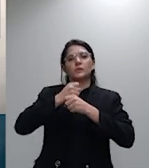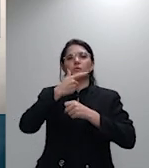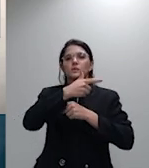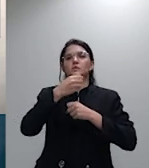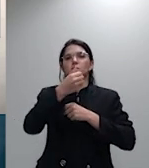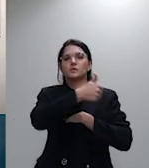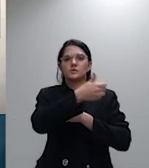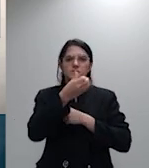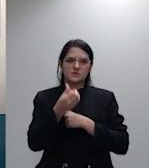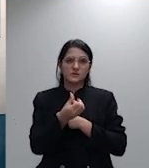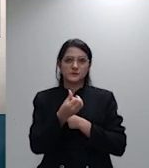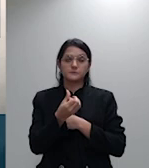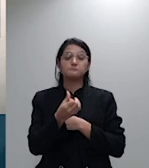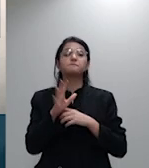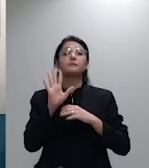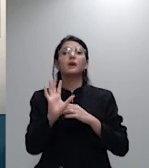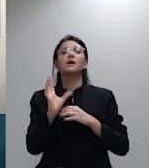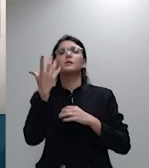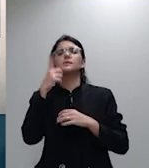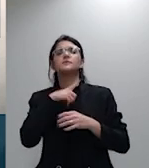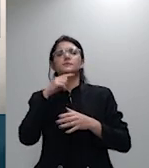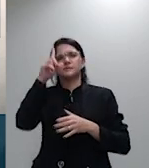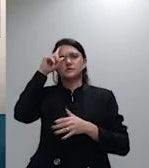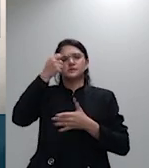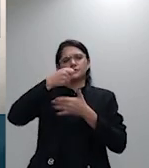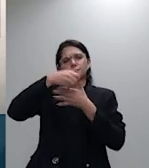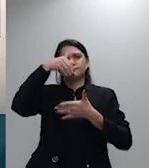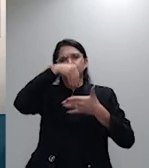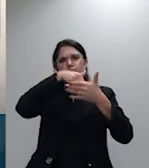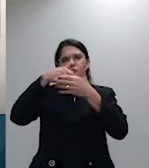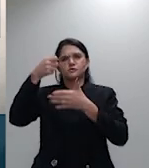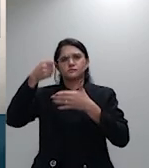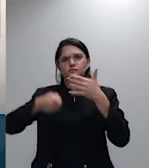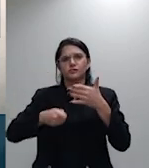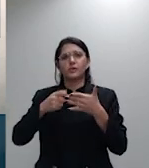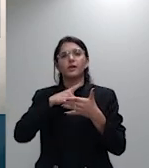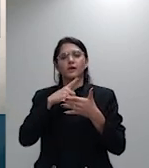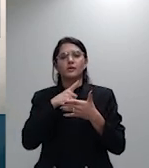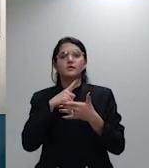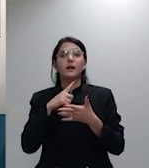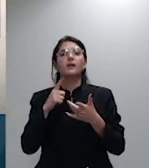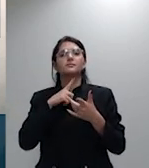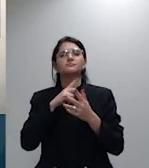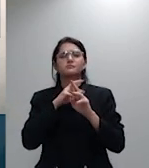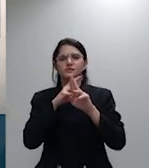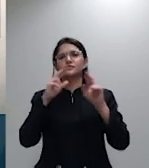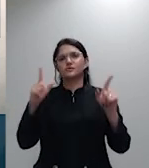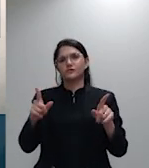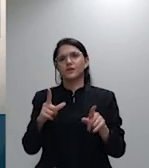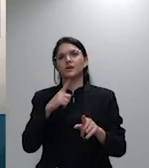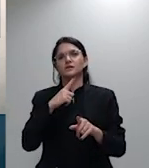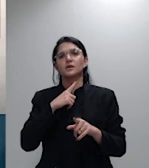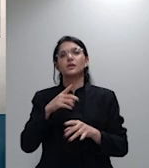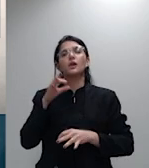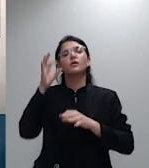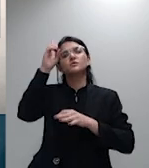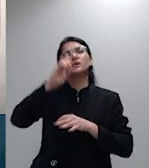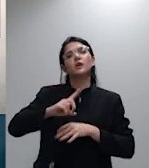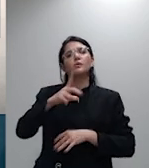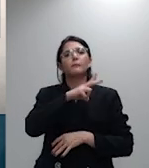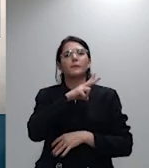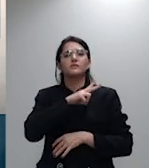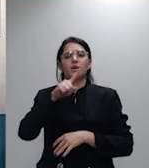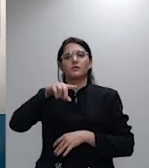recindendo a questão tinha tratamento divergente no âmbito das turmas de direito privado do STJ inclusive após o trânsito em julgado do acordo